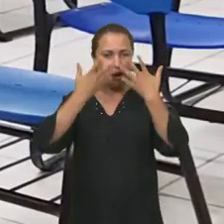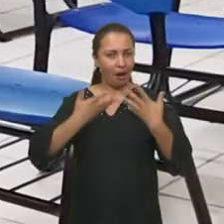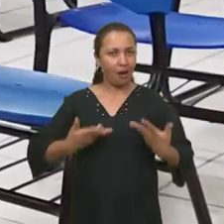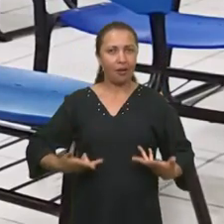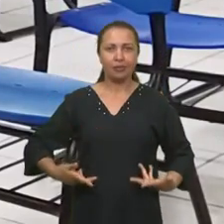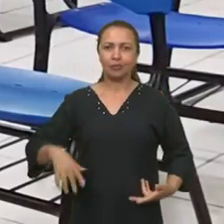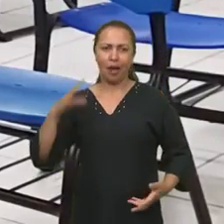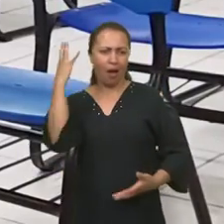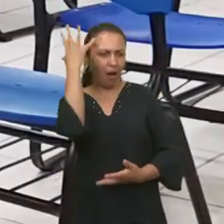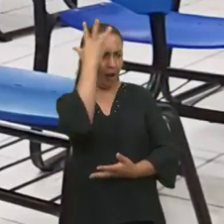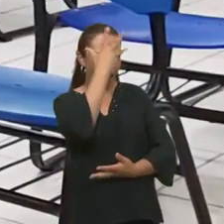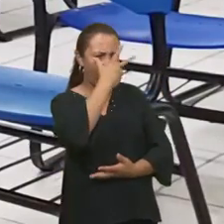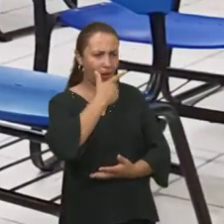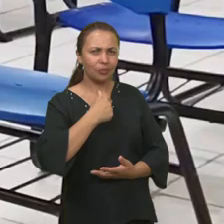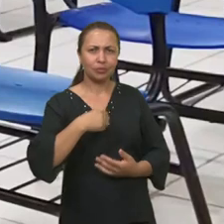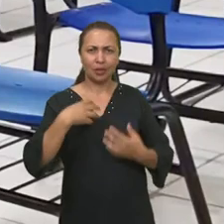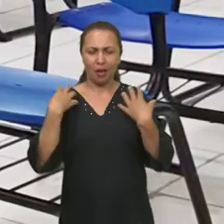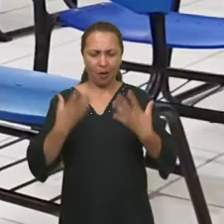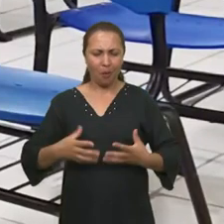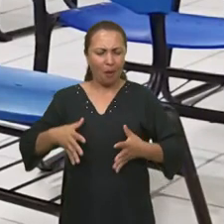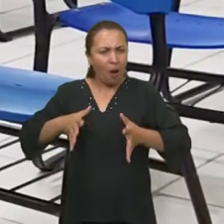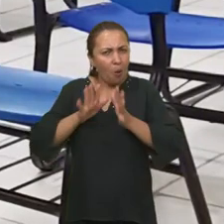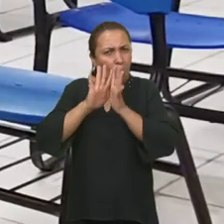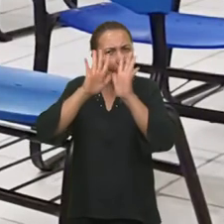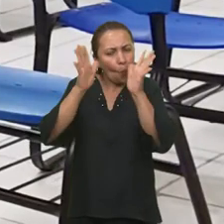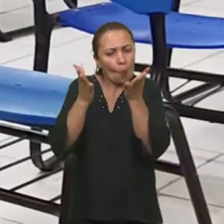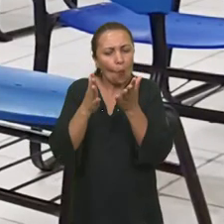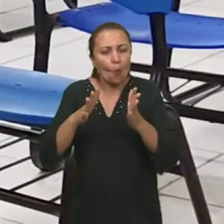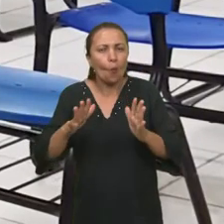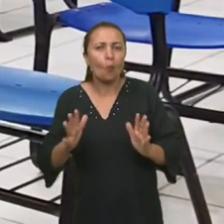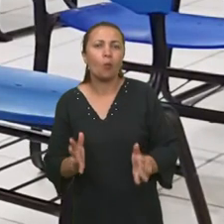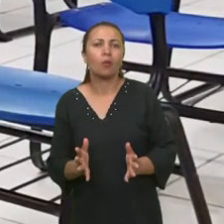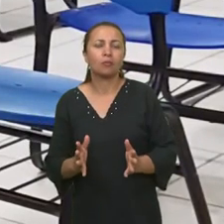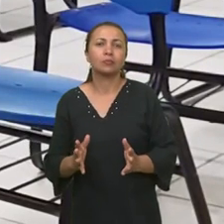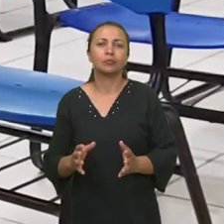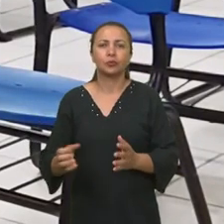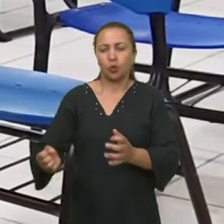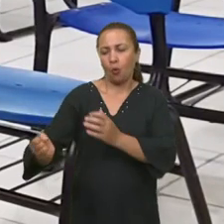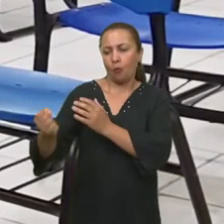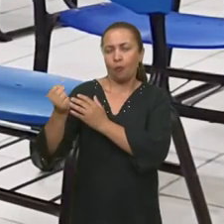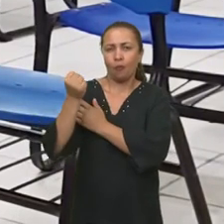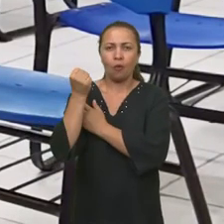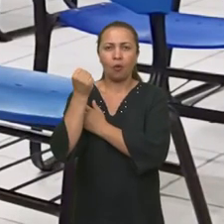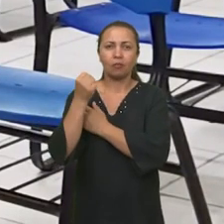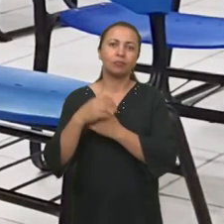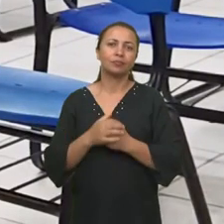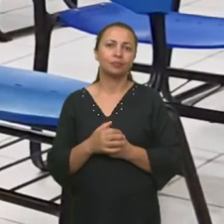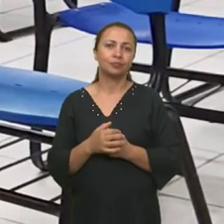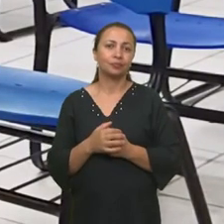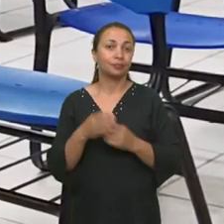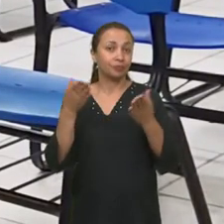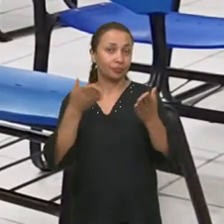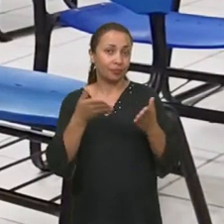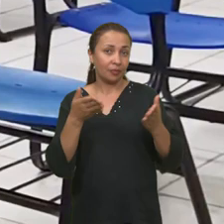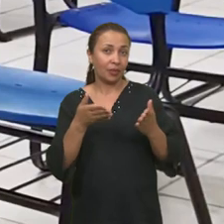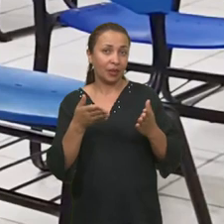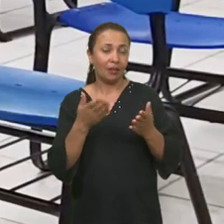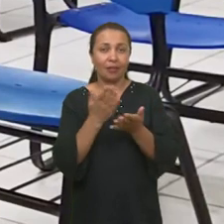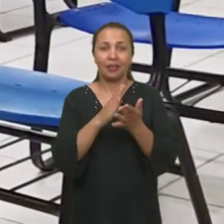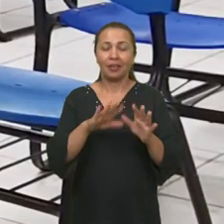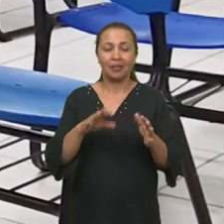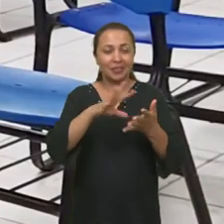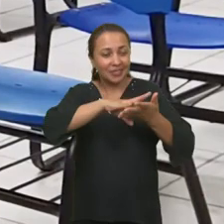aparência, pela roupa, pela roupa mais curta, pela roupa colada, pela sua boa aparência física e essa